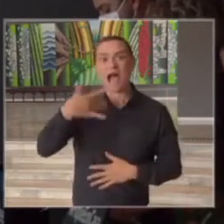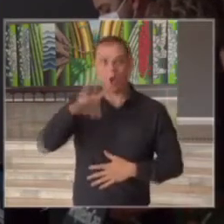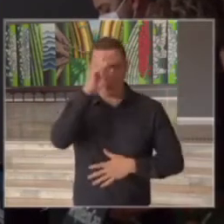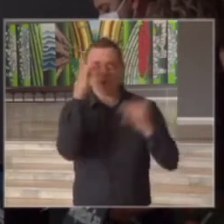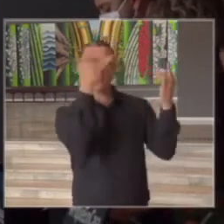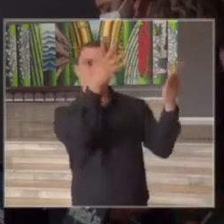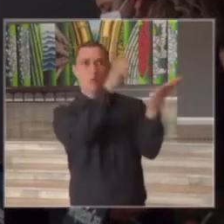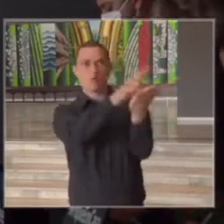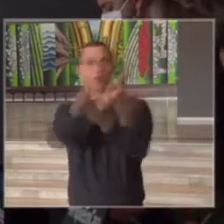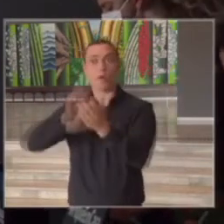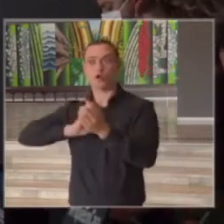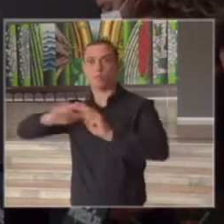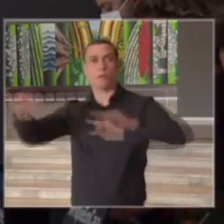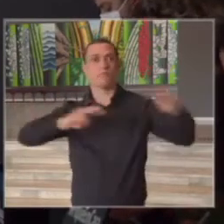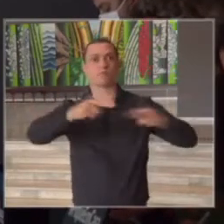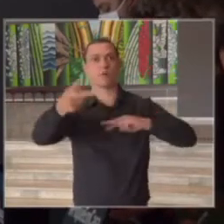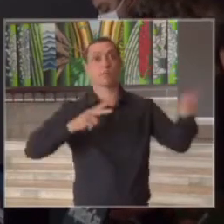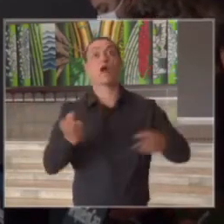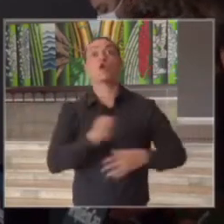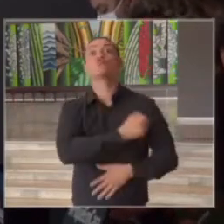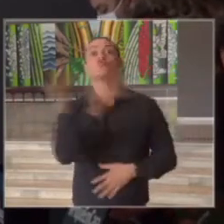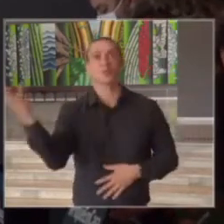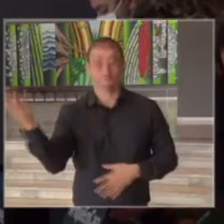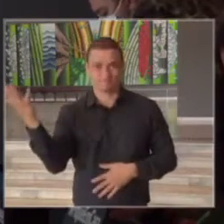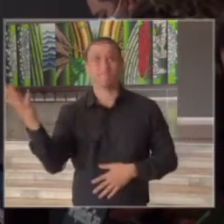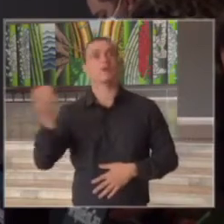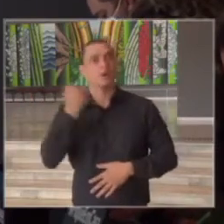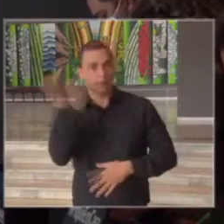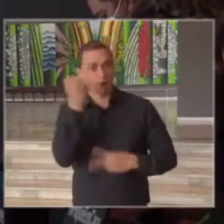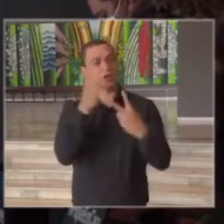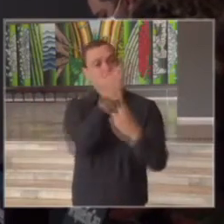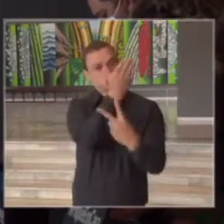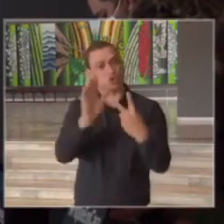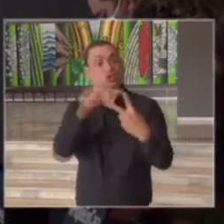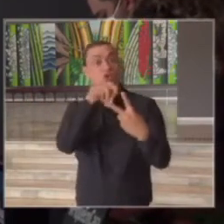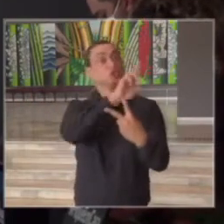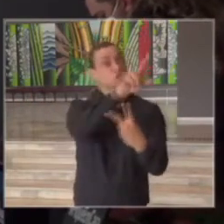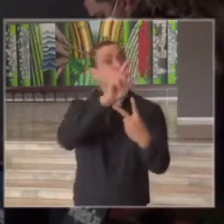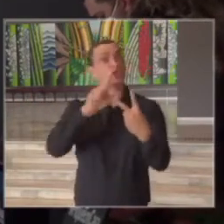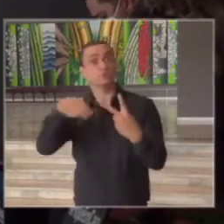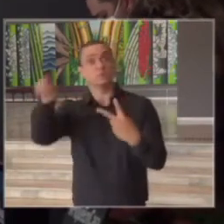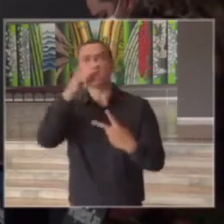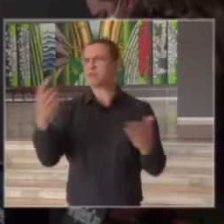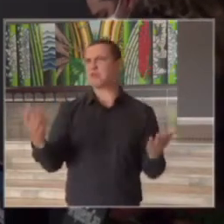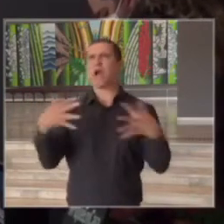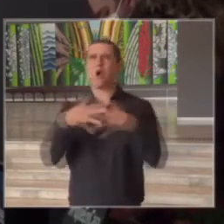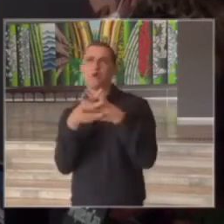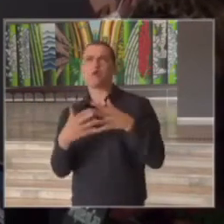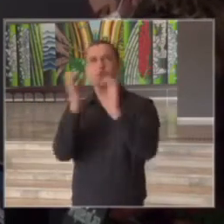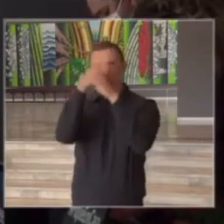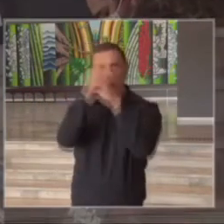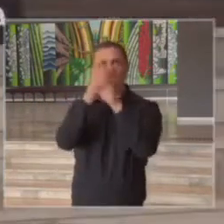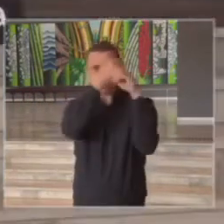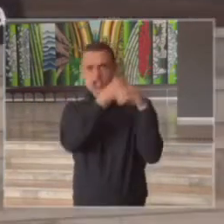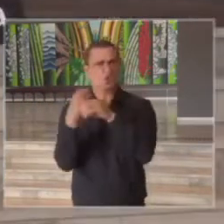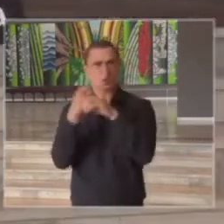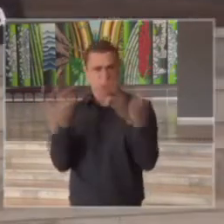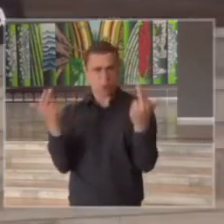transmitindo então essa distinção é importante para o entendimento que muitas vezes fala testes testes